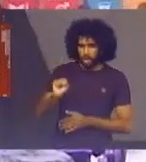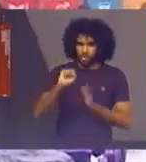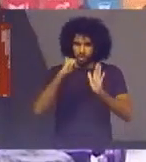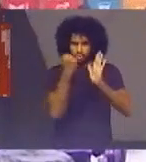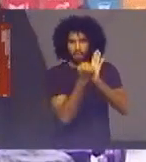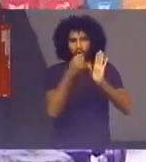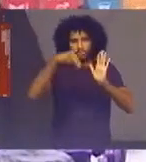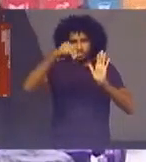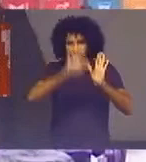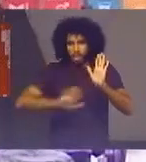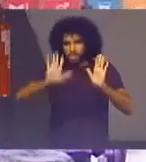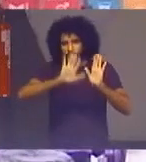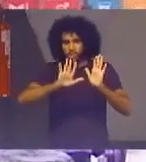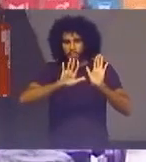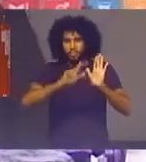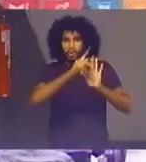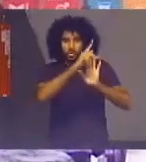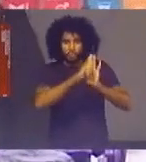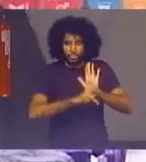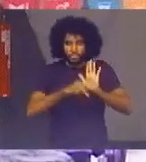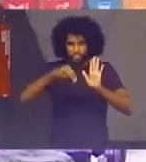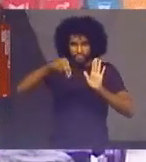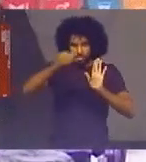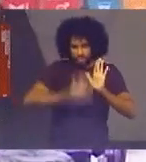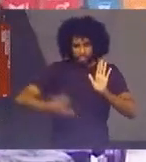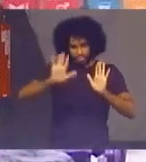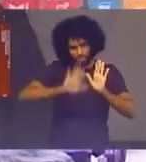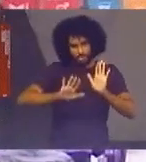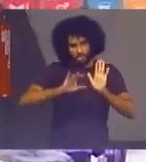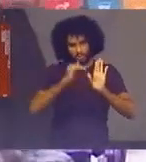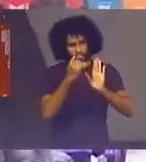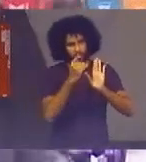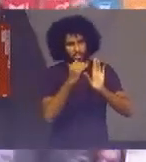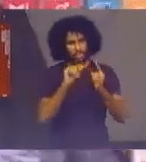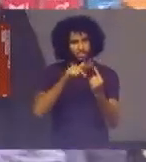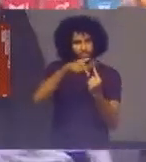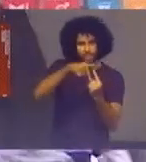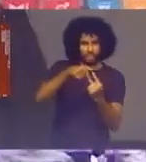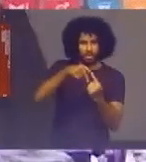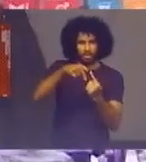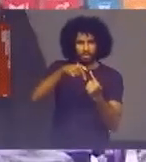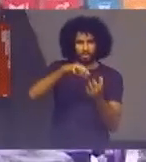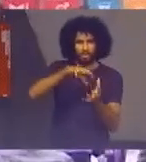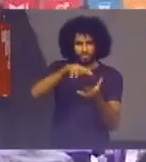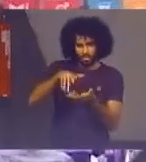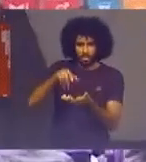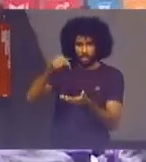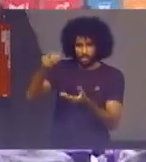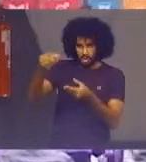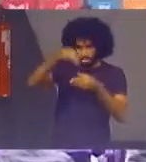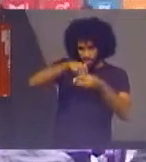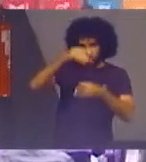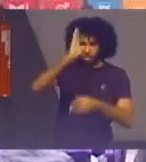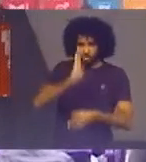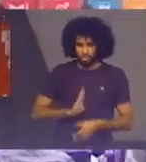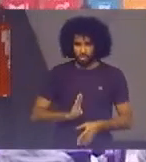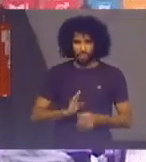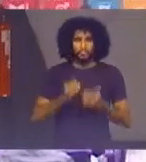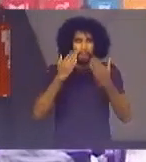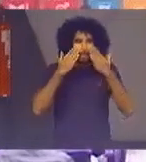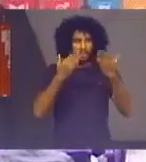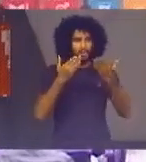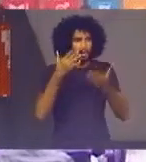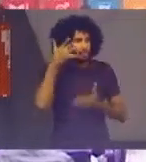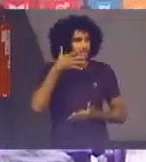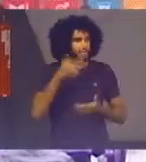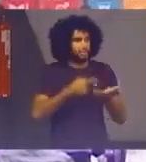processo de nacionalização Das metas globais Para o Brasil Para apresentar esta palestra Convidamos a